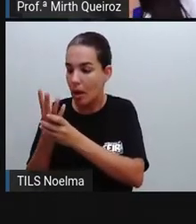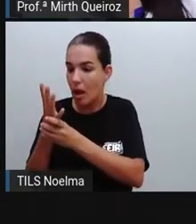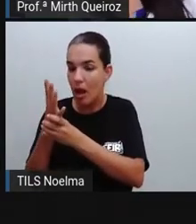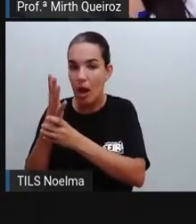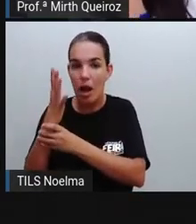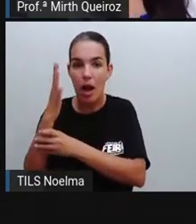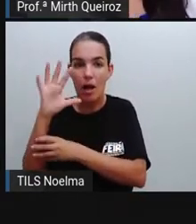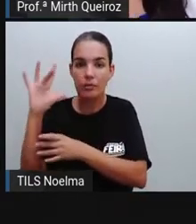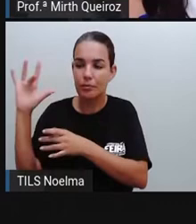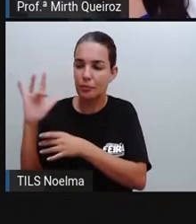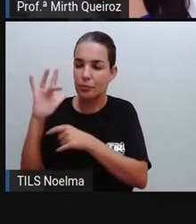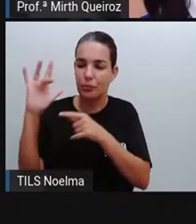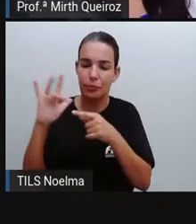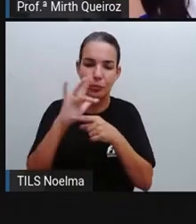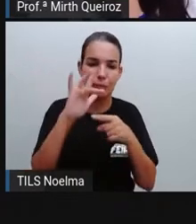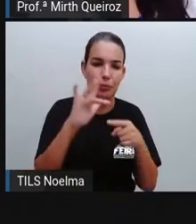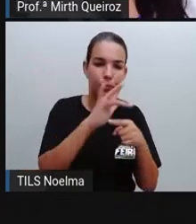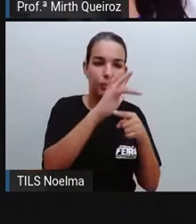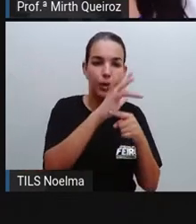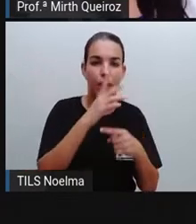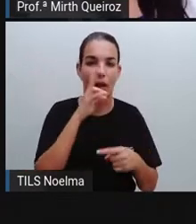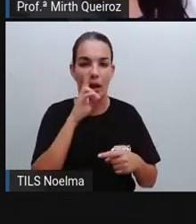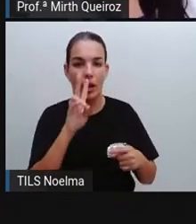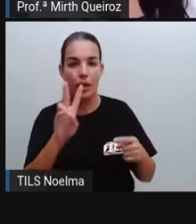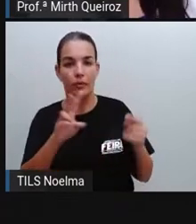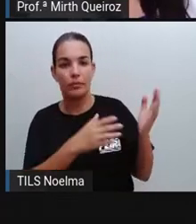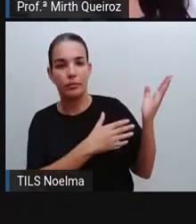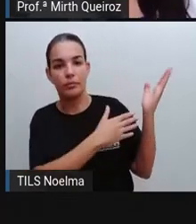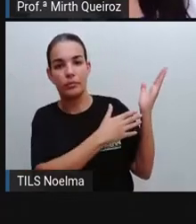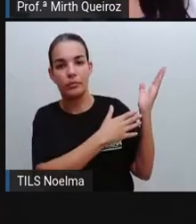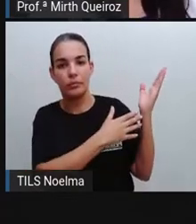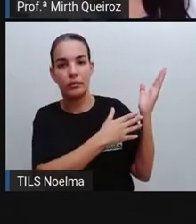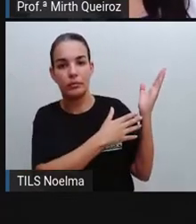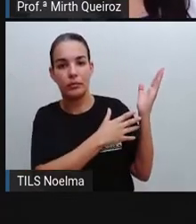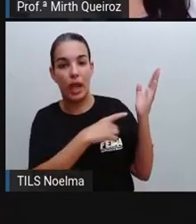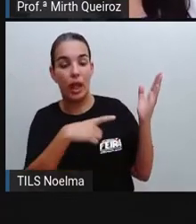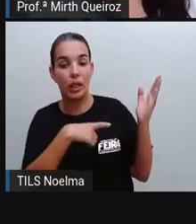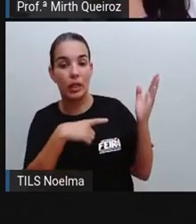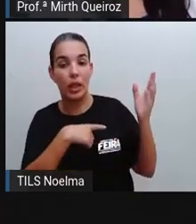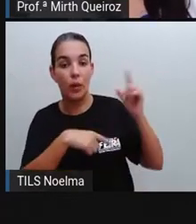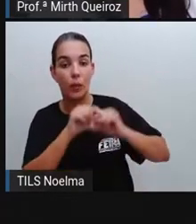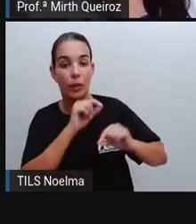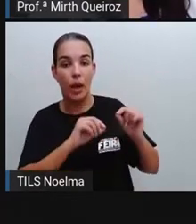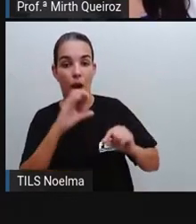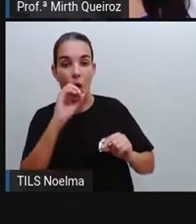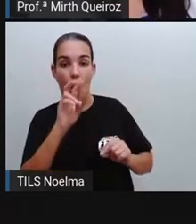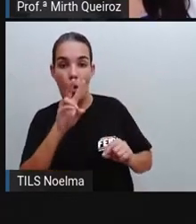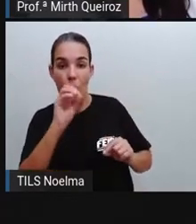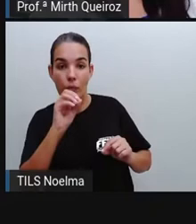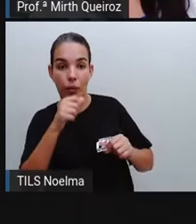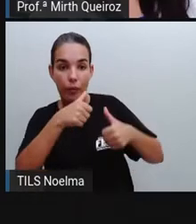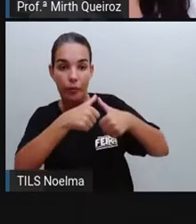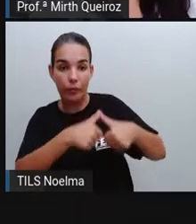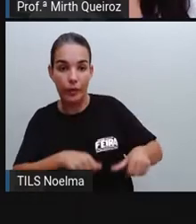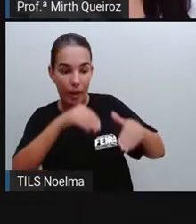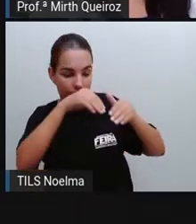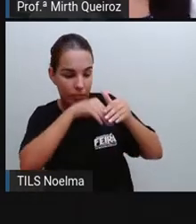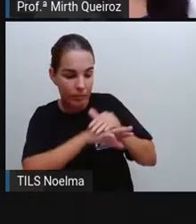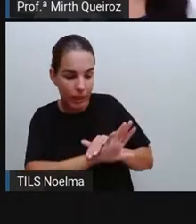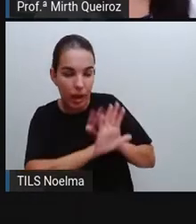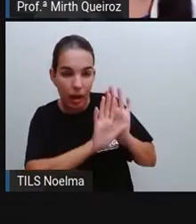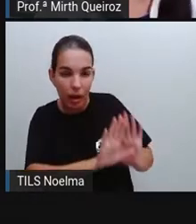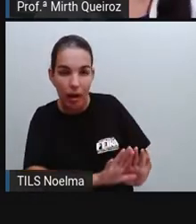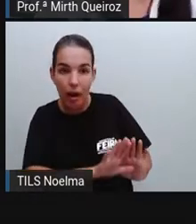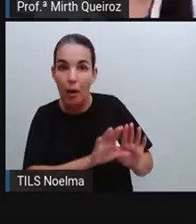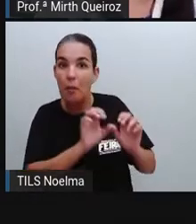Quando os ovos se encontram em meio aquoso, ocorre o processo de incubação em que pode durar alguns dias e